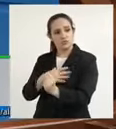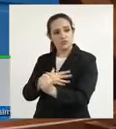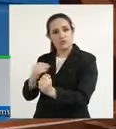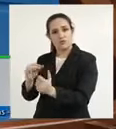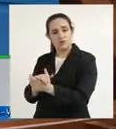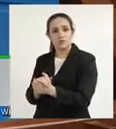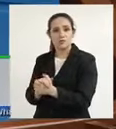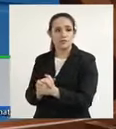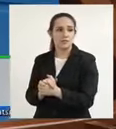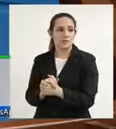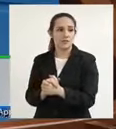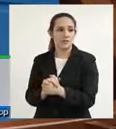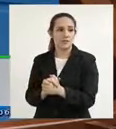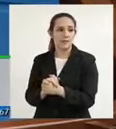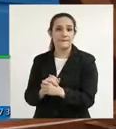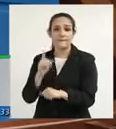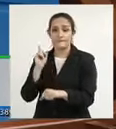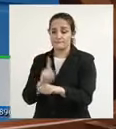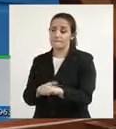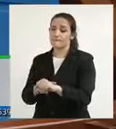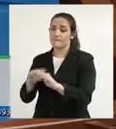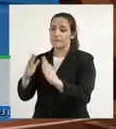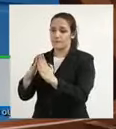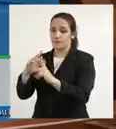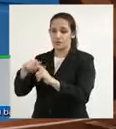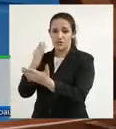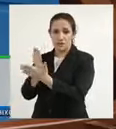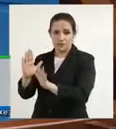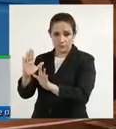e quando ela saiu da igreja,